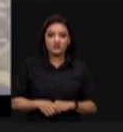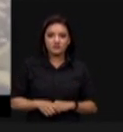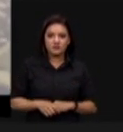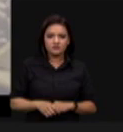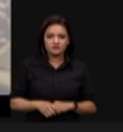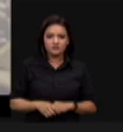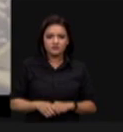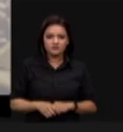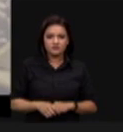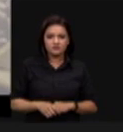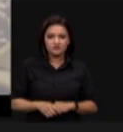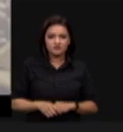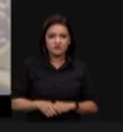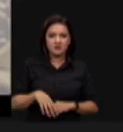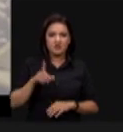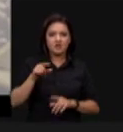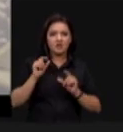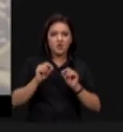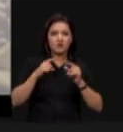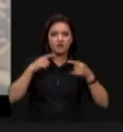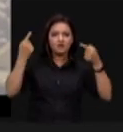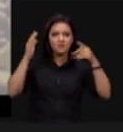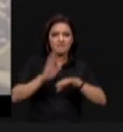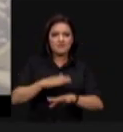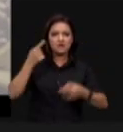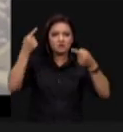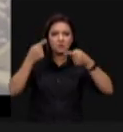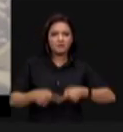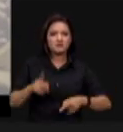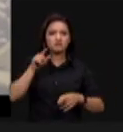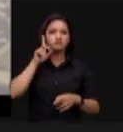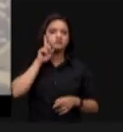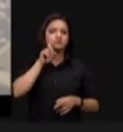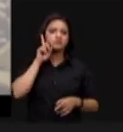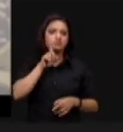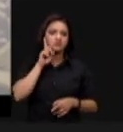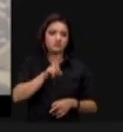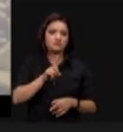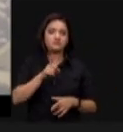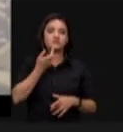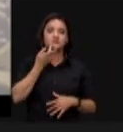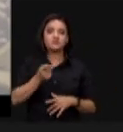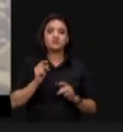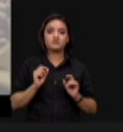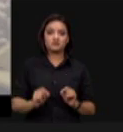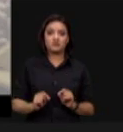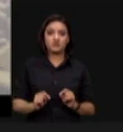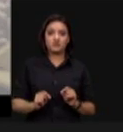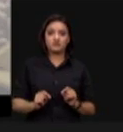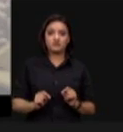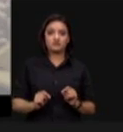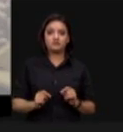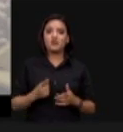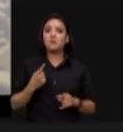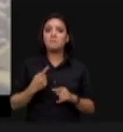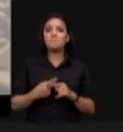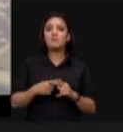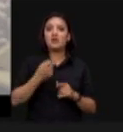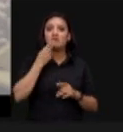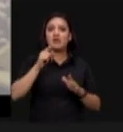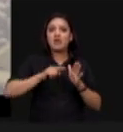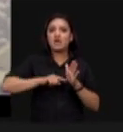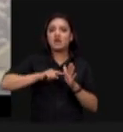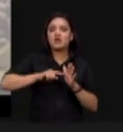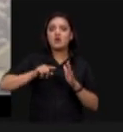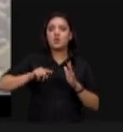Departamento de Agricultura do país que mais compete conosco na proporção de alimentos, e que diz o seguinte, por que eles consideram que podemos crescer 41